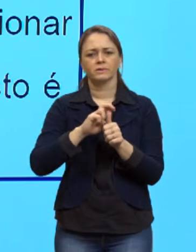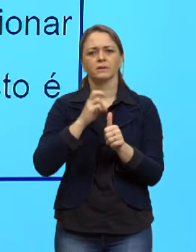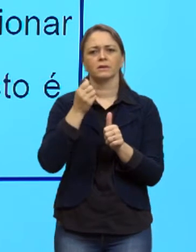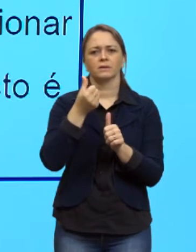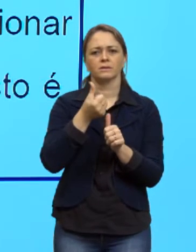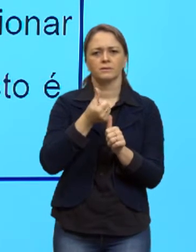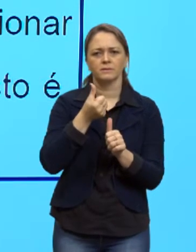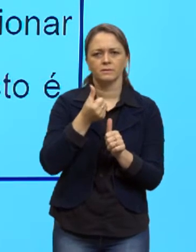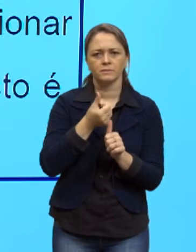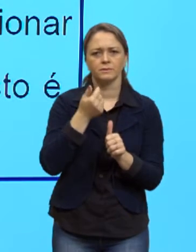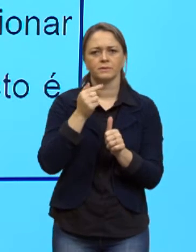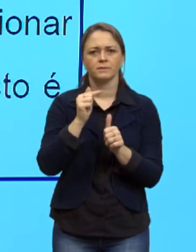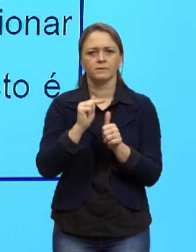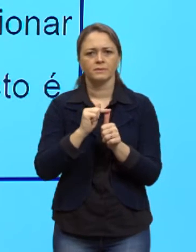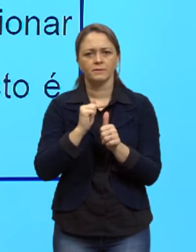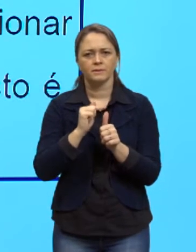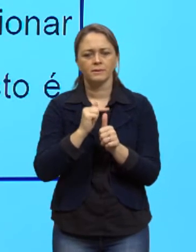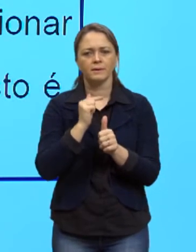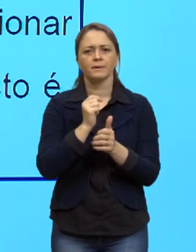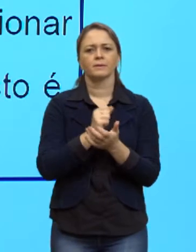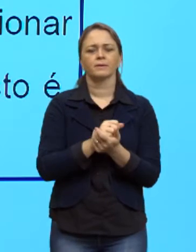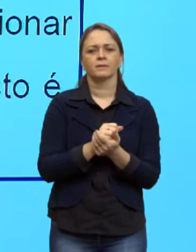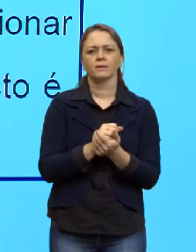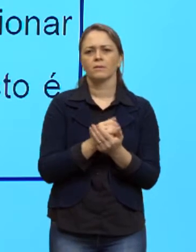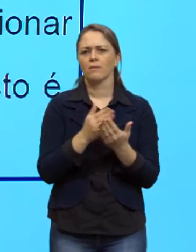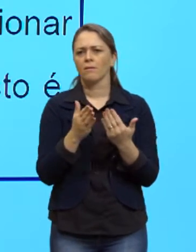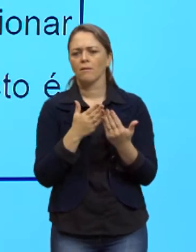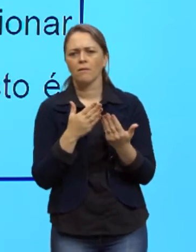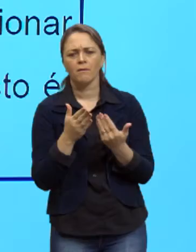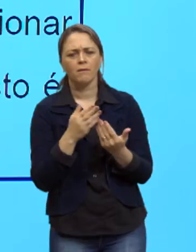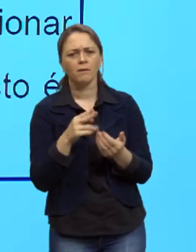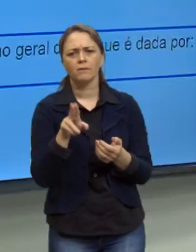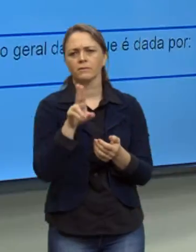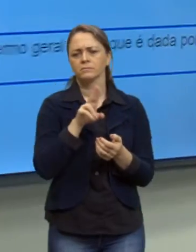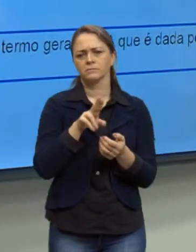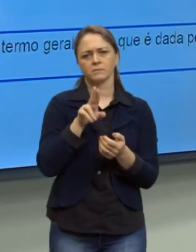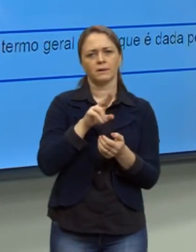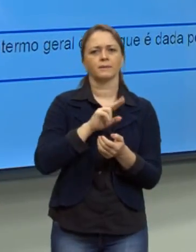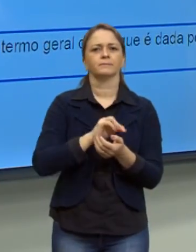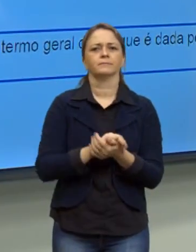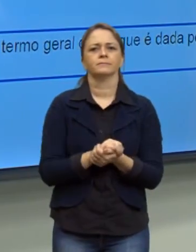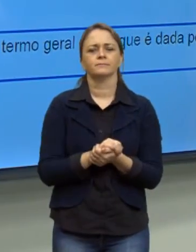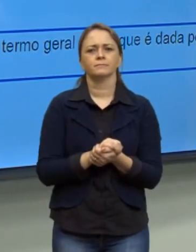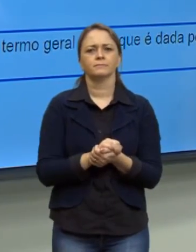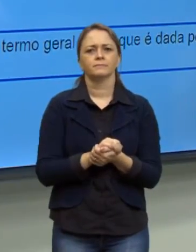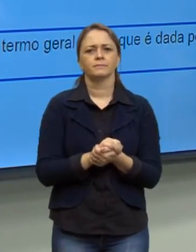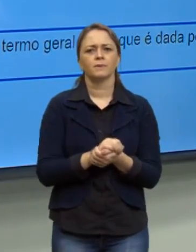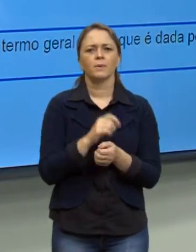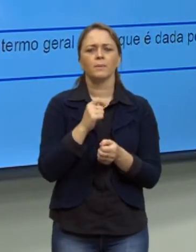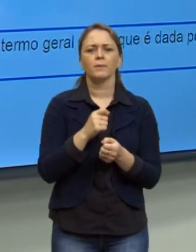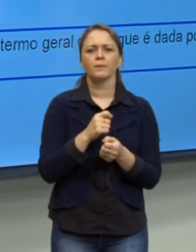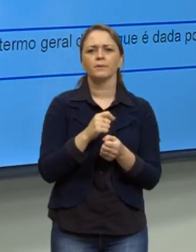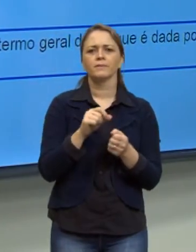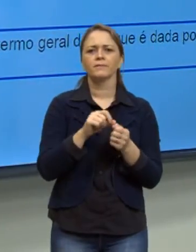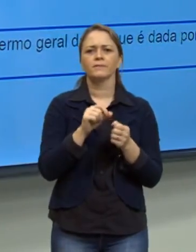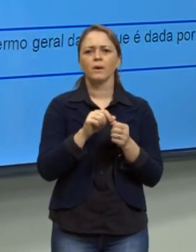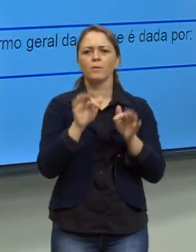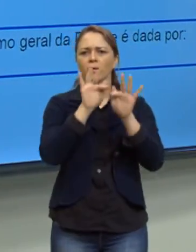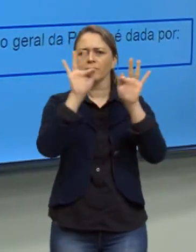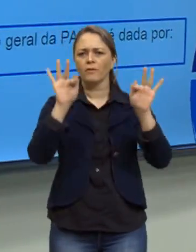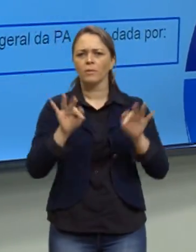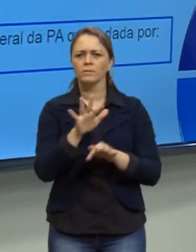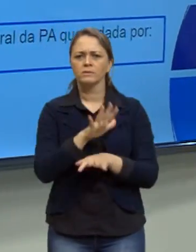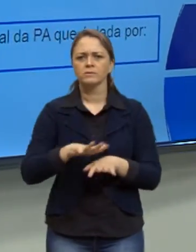para o sexto, para o sétimo. E seja qual for o termo que eu quiser. Então, o que eu posso escrever como uma fórmula geral